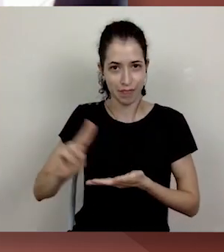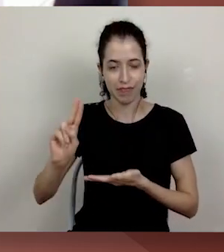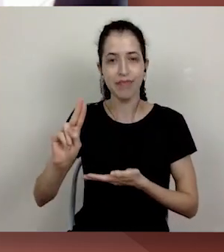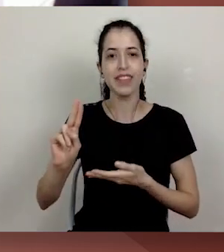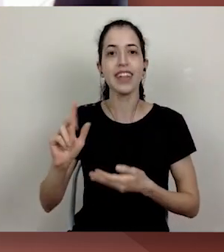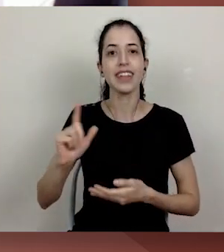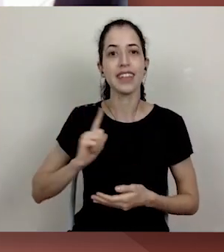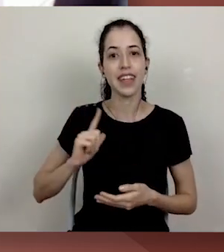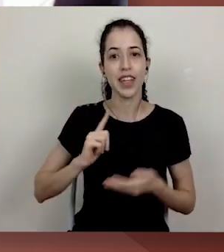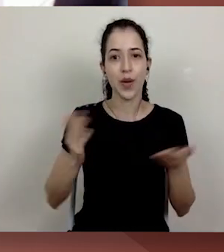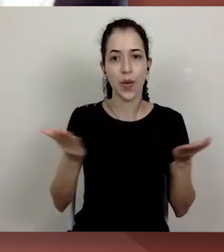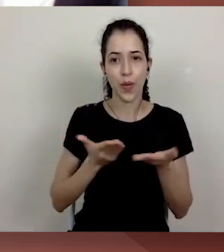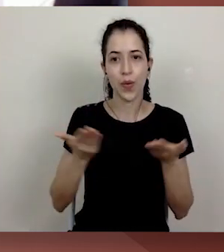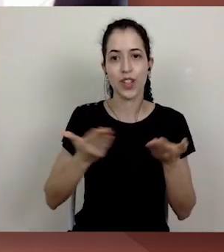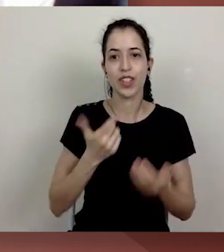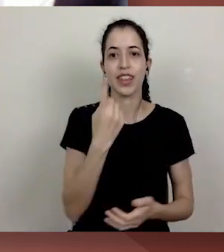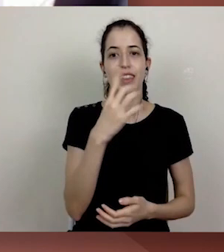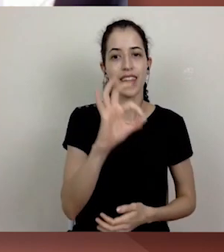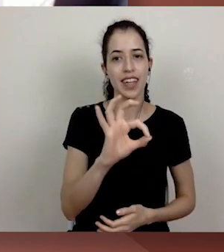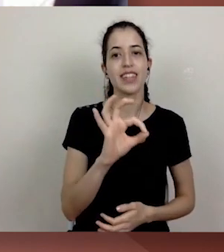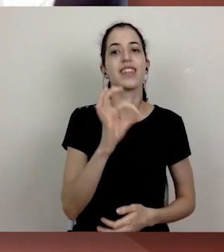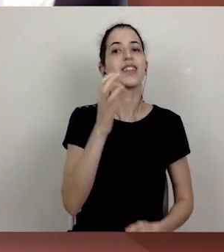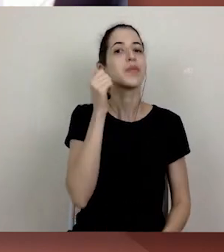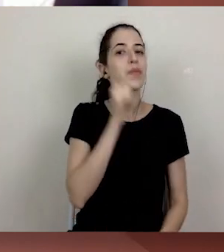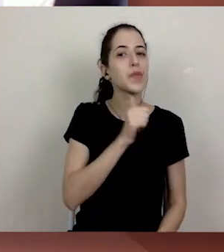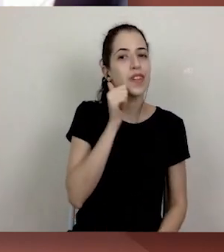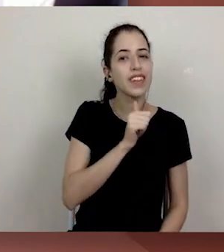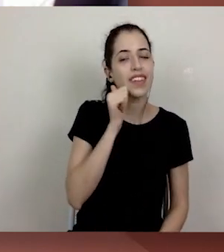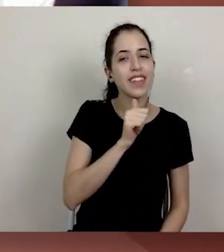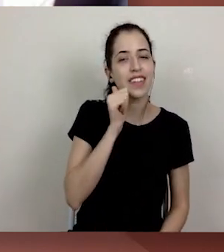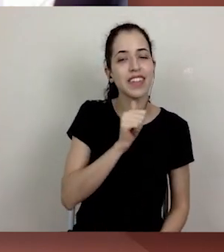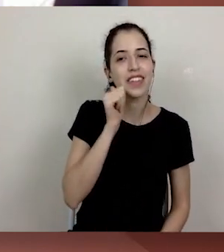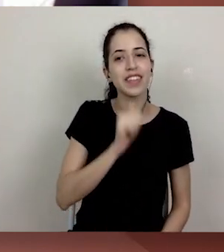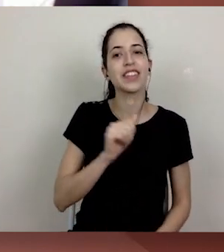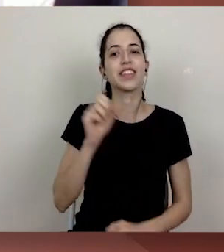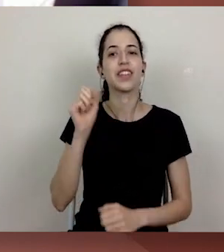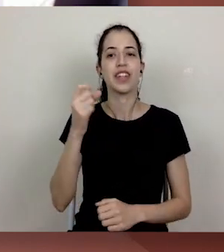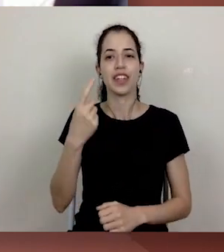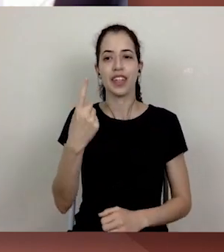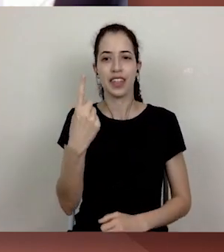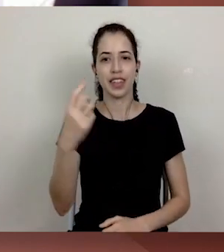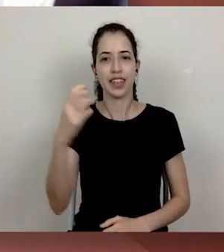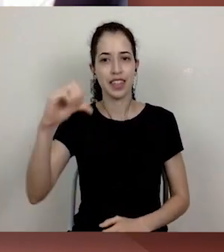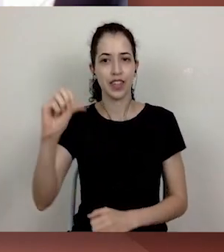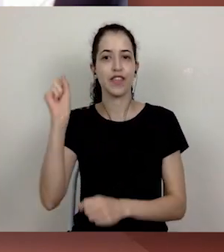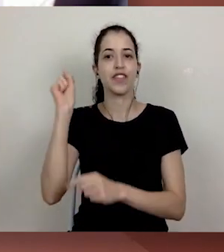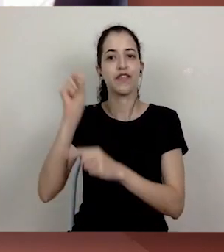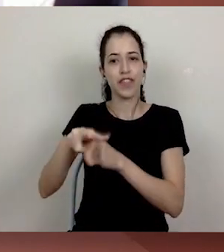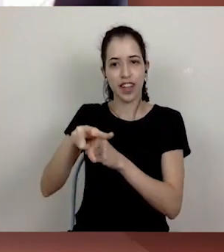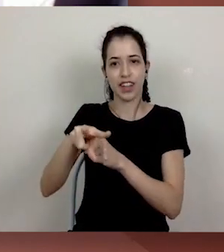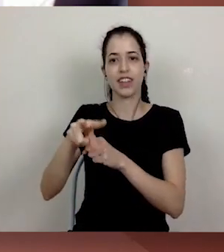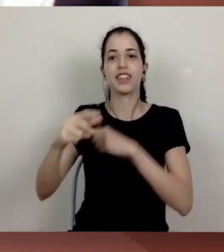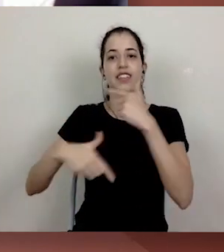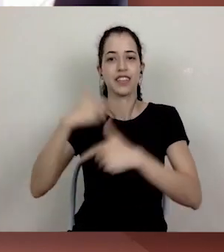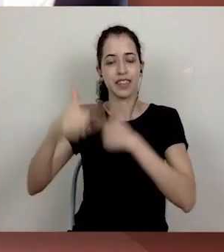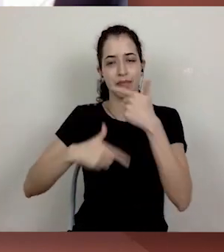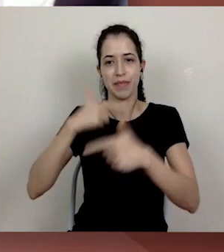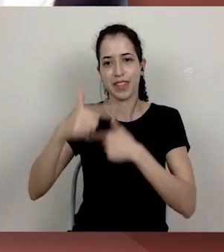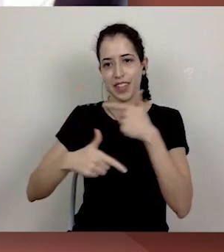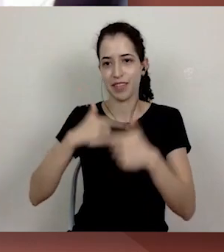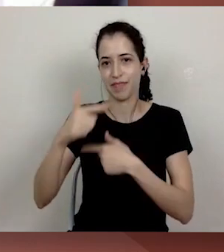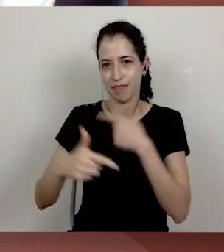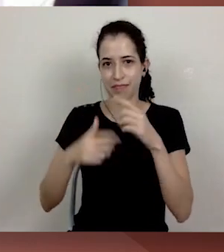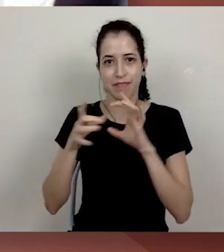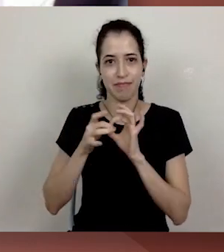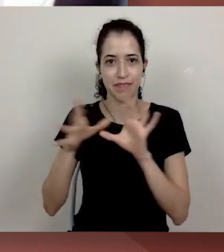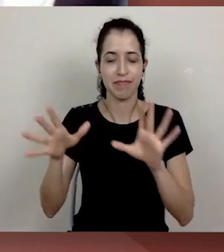possíveis, entre pró-reitorias, pró-reitorias adjuntas e diretorias de campos. Talvez este